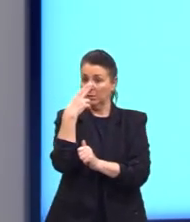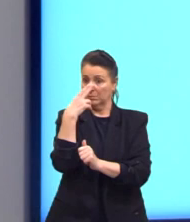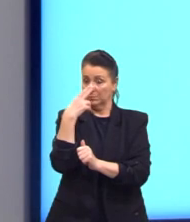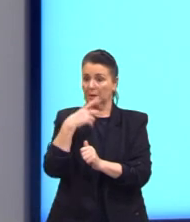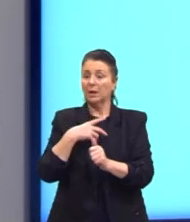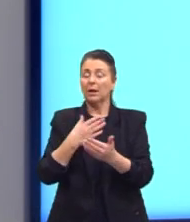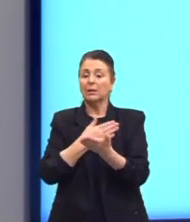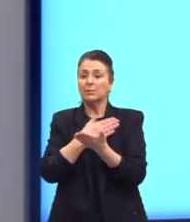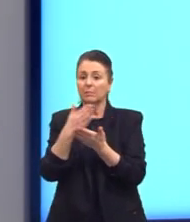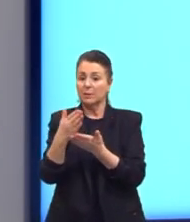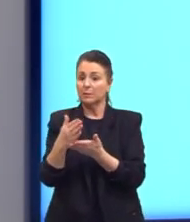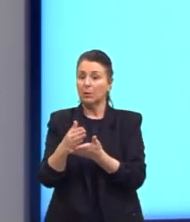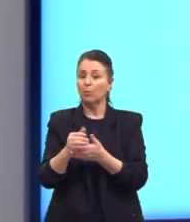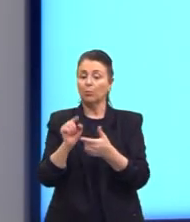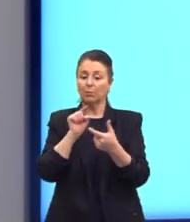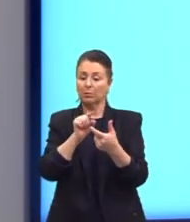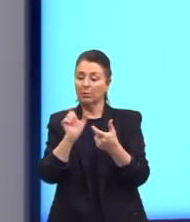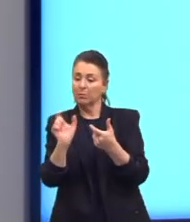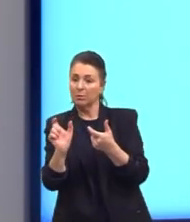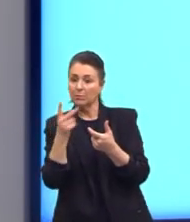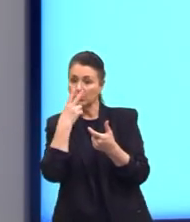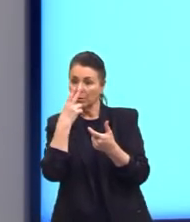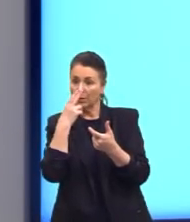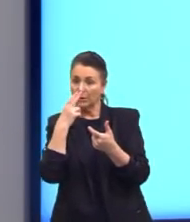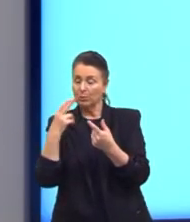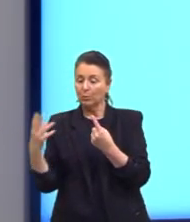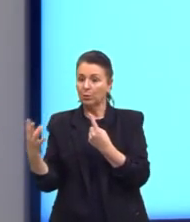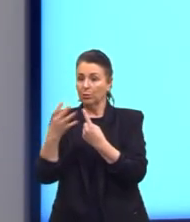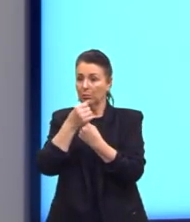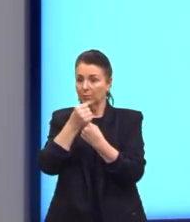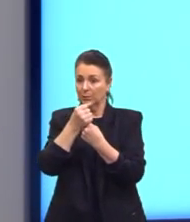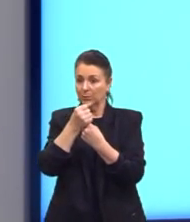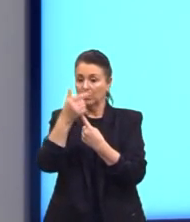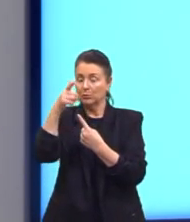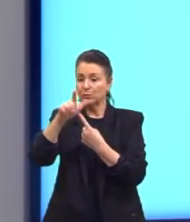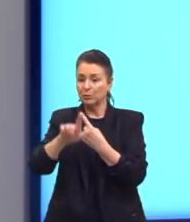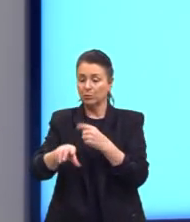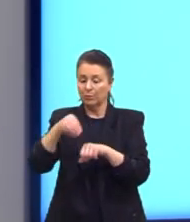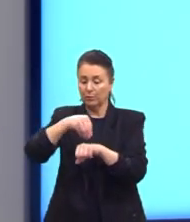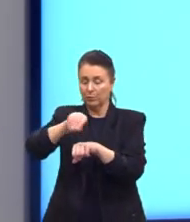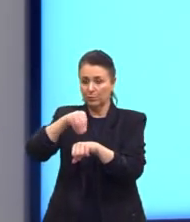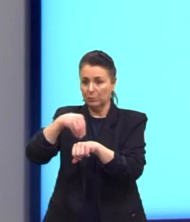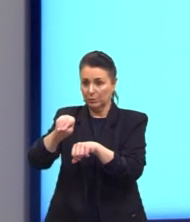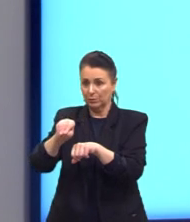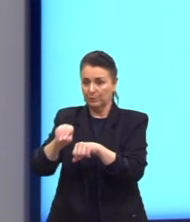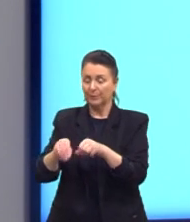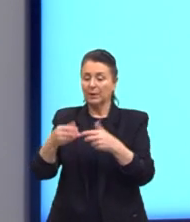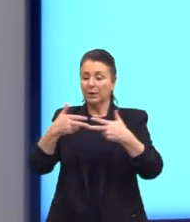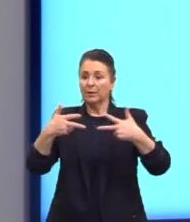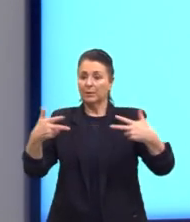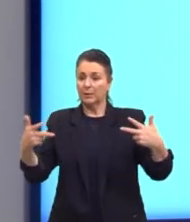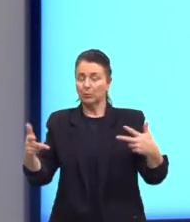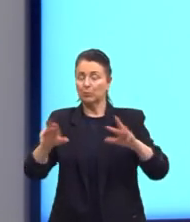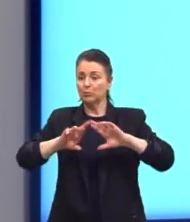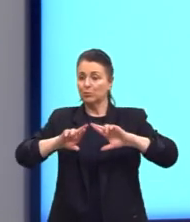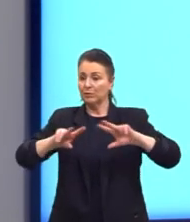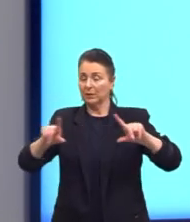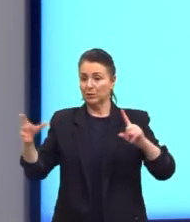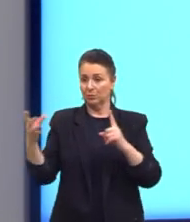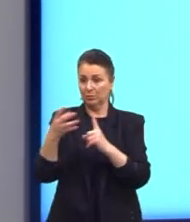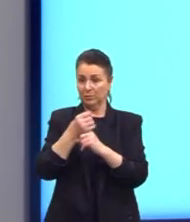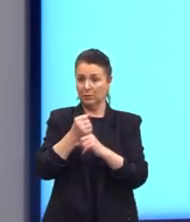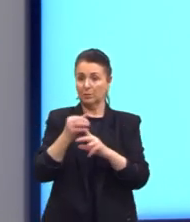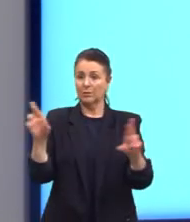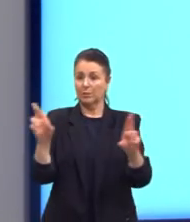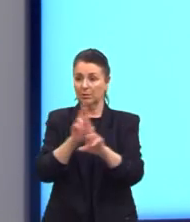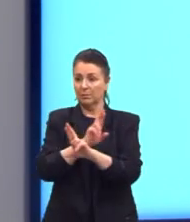termos iguais, né? Do domínio. Aqui deixo a dica de novo. Elementos distintos do domínio vão se relacionar